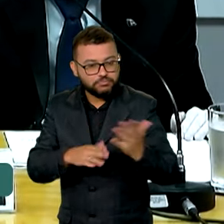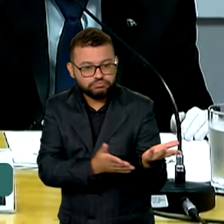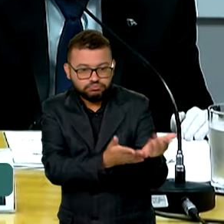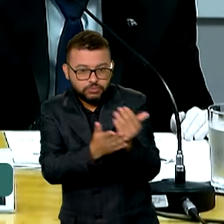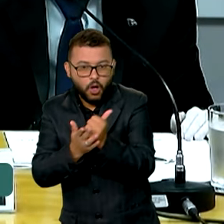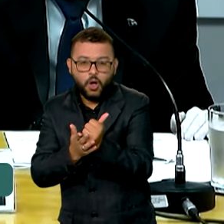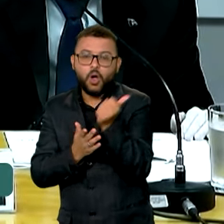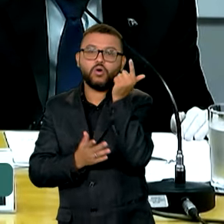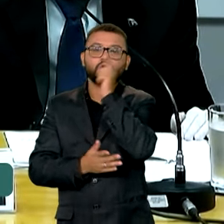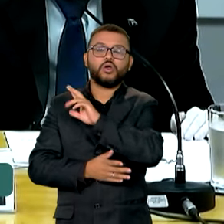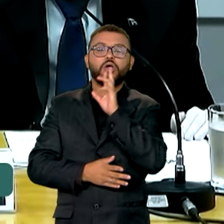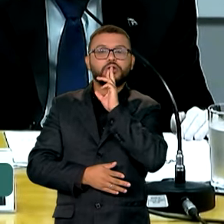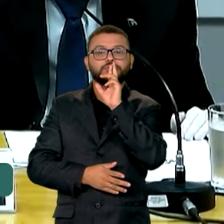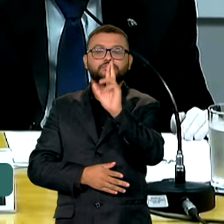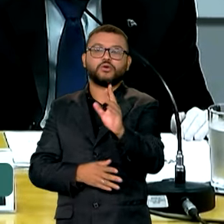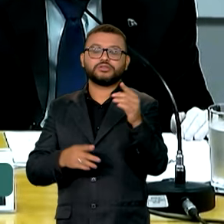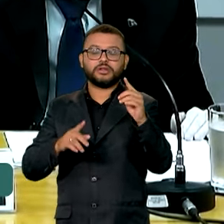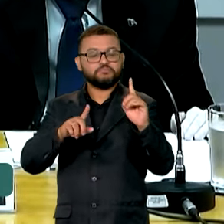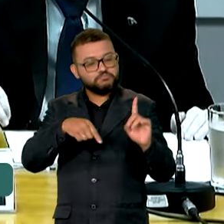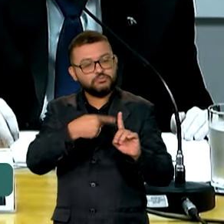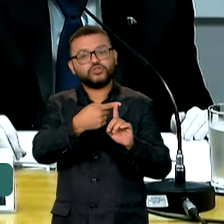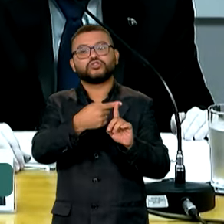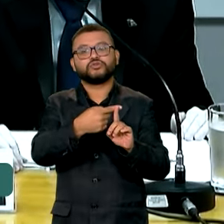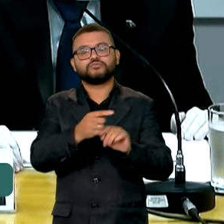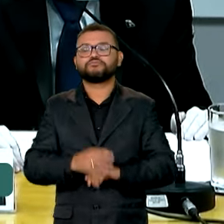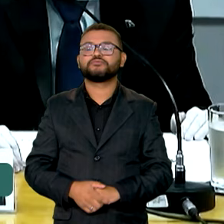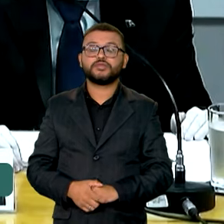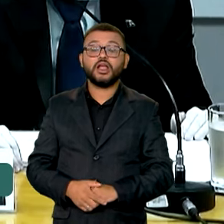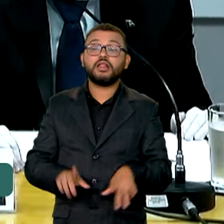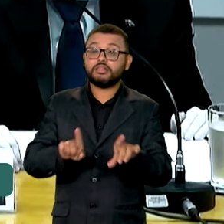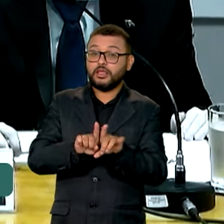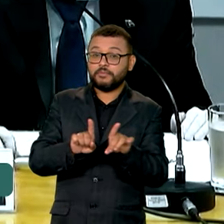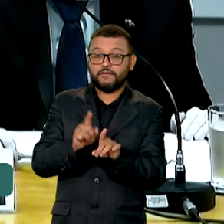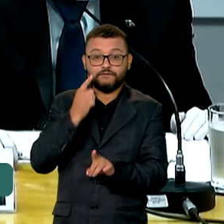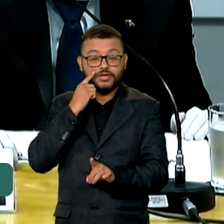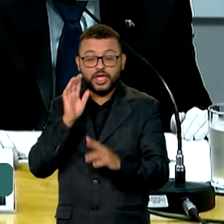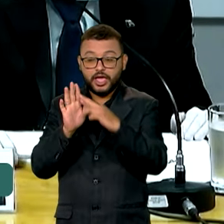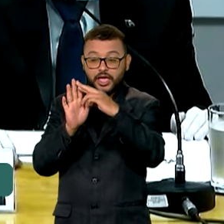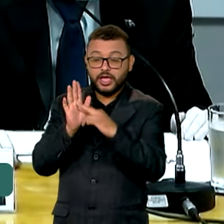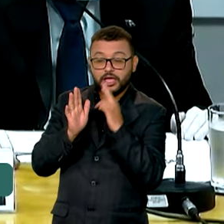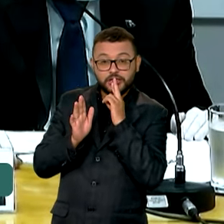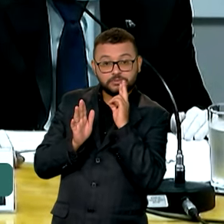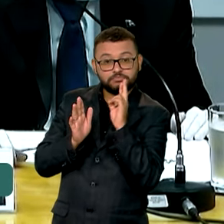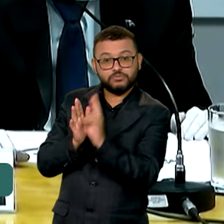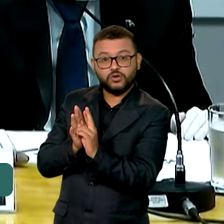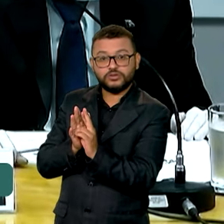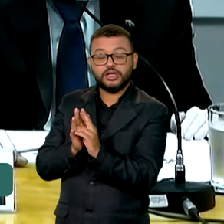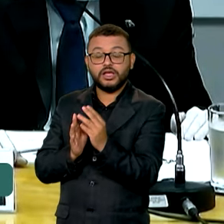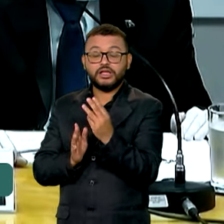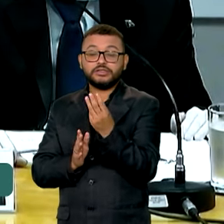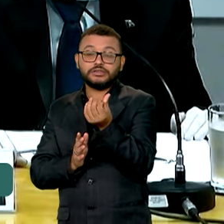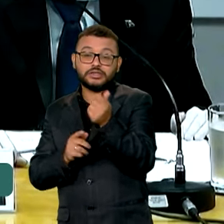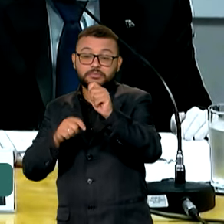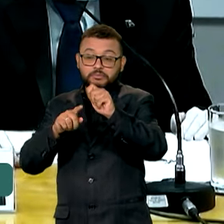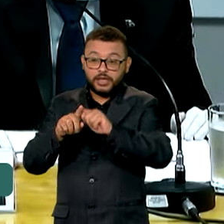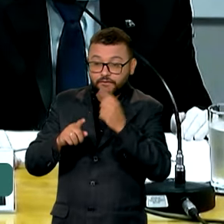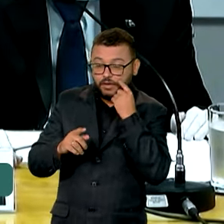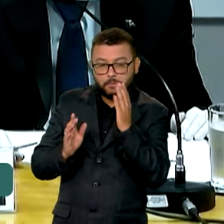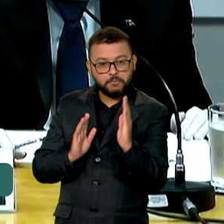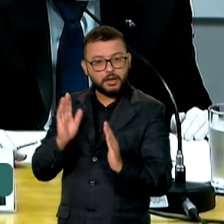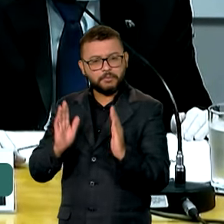resultado satisfatório para a arrecadação. Além disso, o resultado do primeiro semestre é fortemente marcado por uma atuação